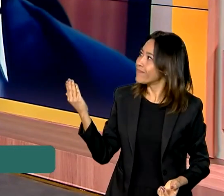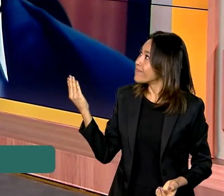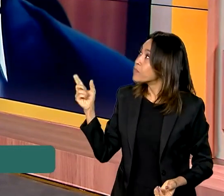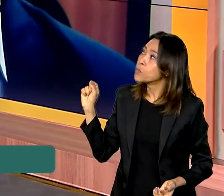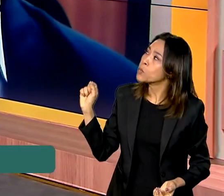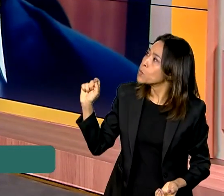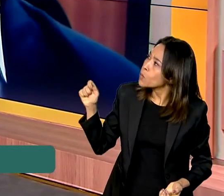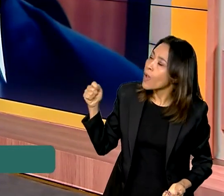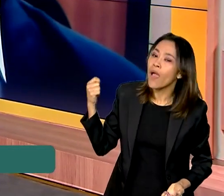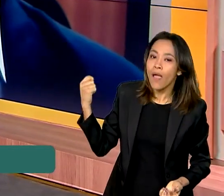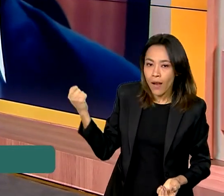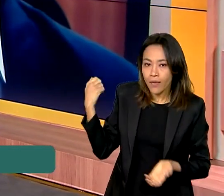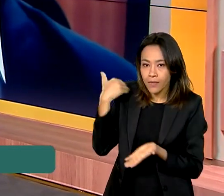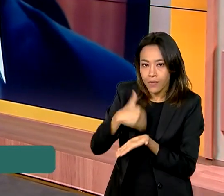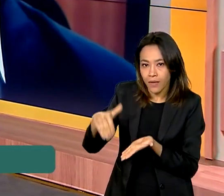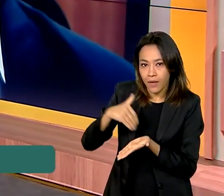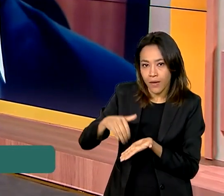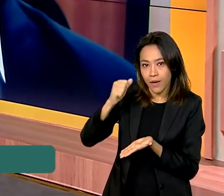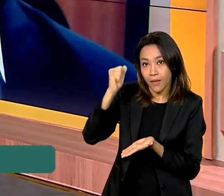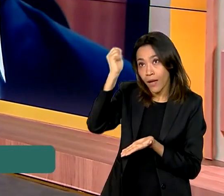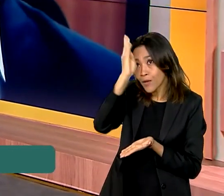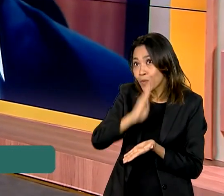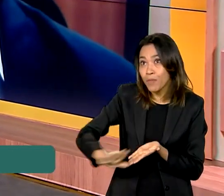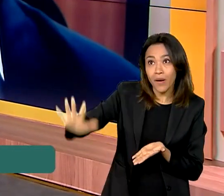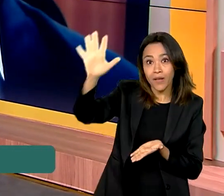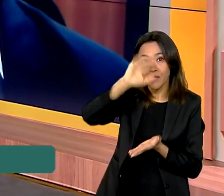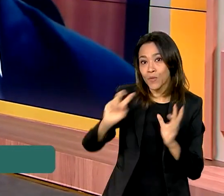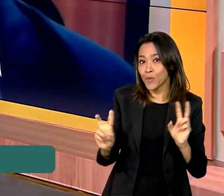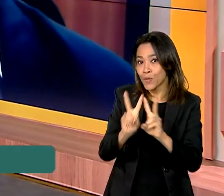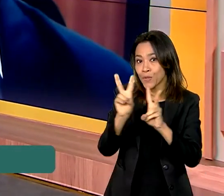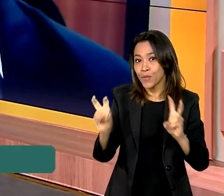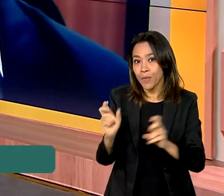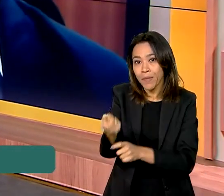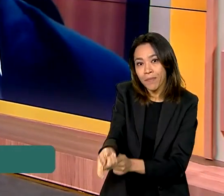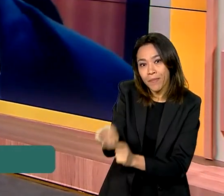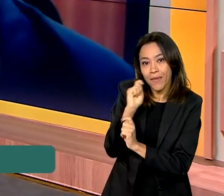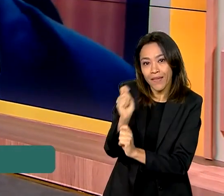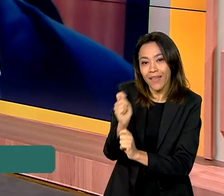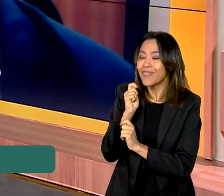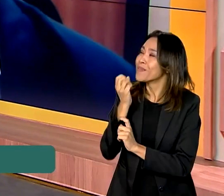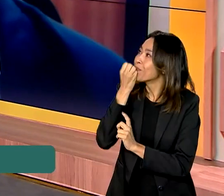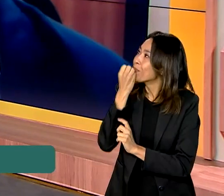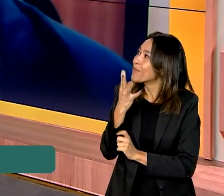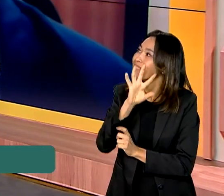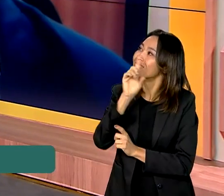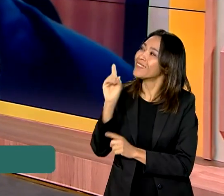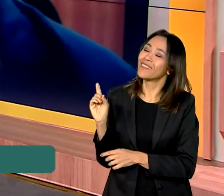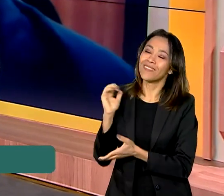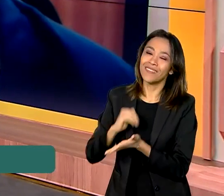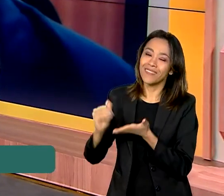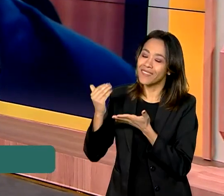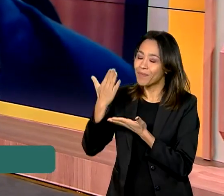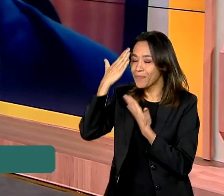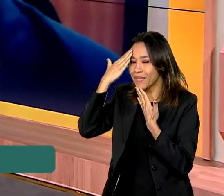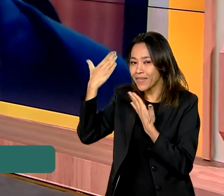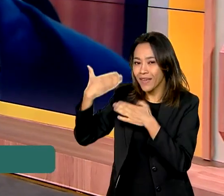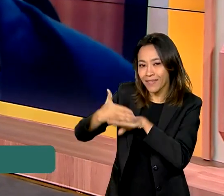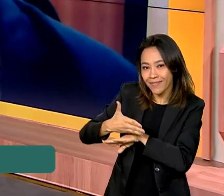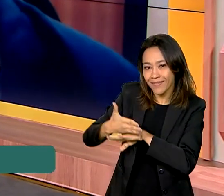que é secretário nacional da Pesca Artesanal. Bom dia, secretário. Obrigada pela participação aqui no nosso programa.